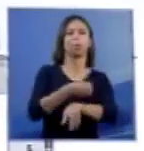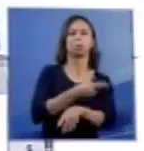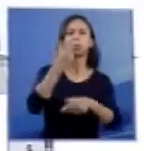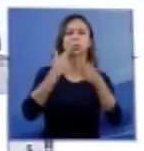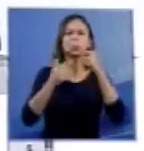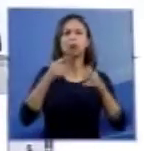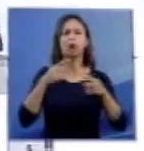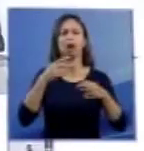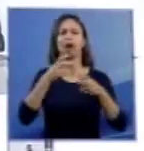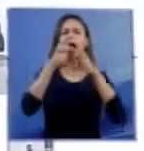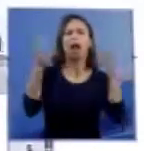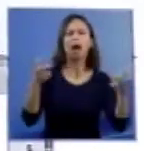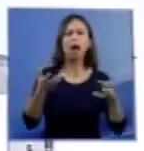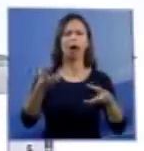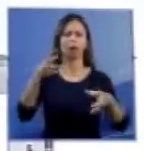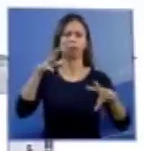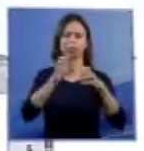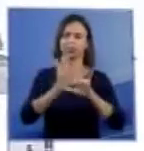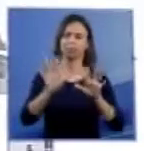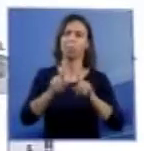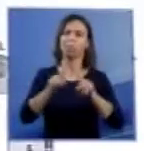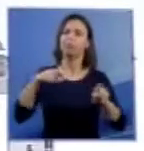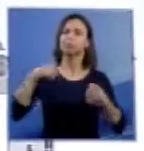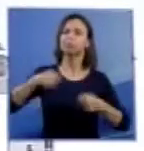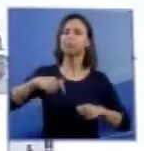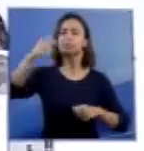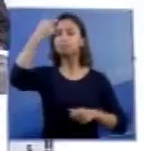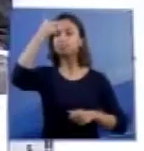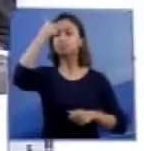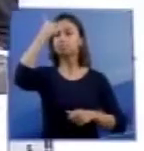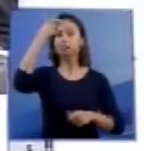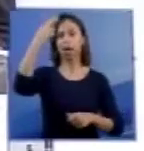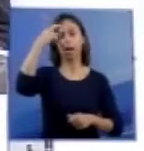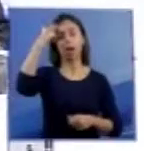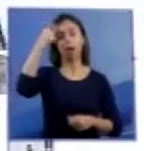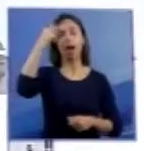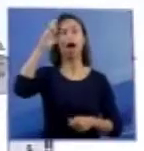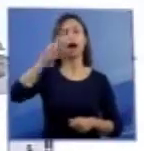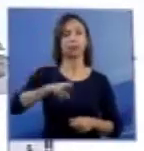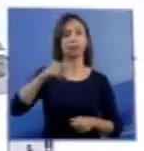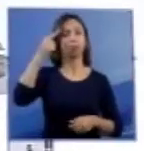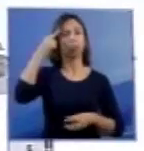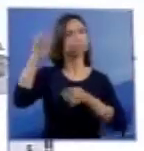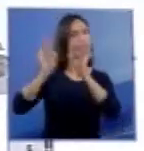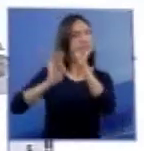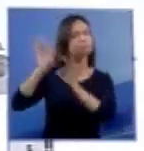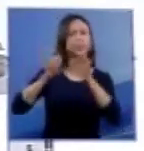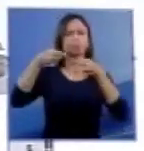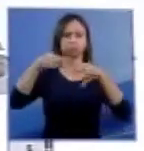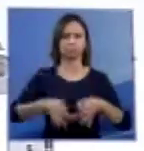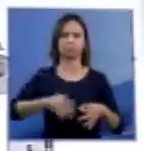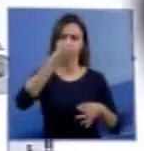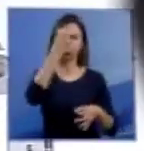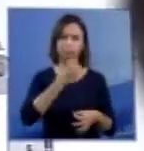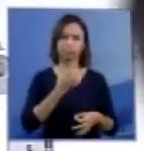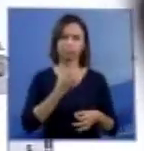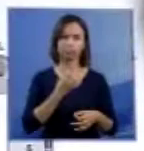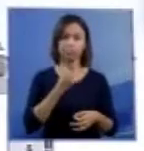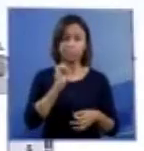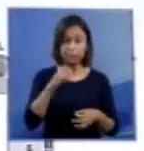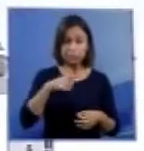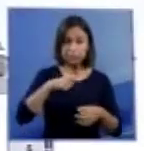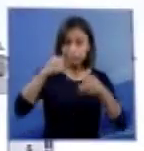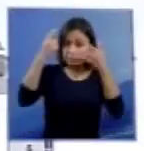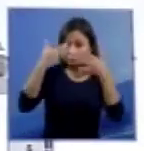e sim para a racionalidade. Se fôssemos aqui detalhar e nominar todas as mazelas